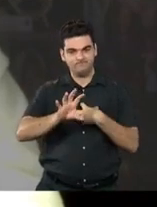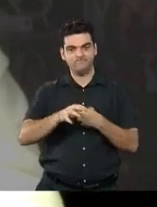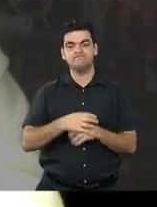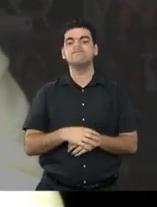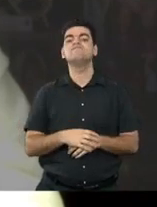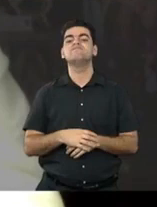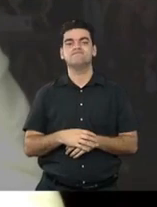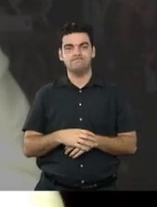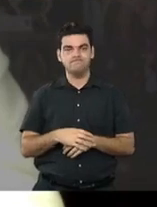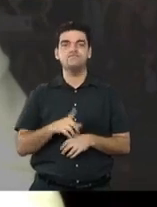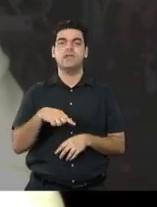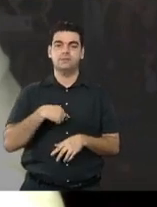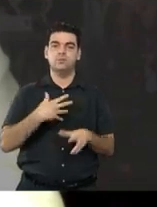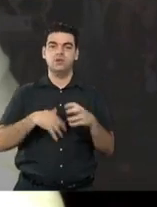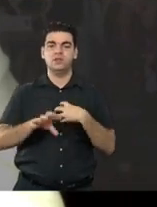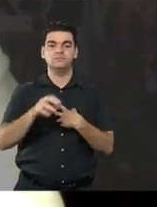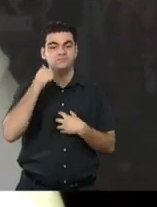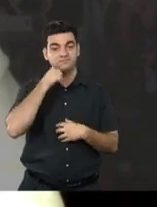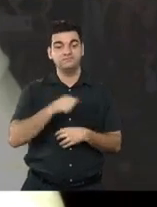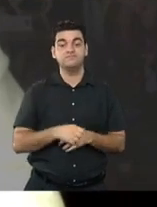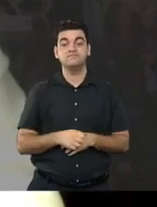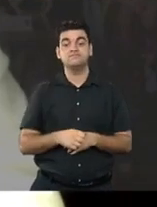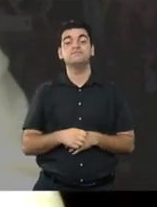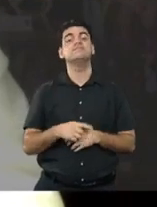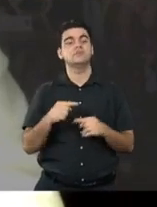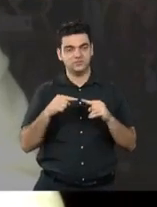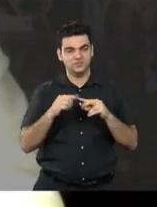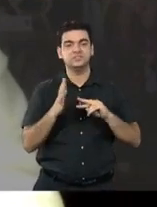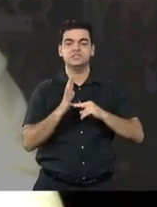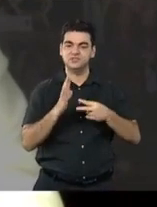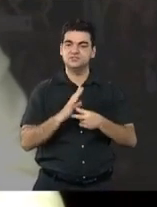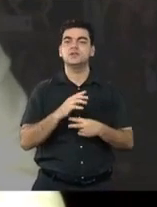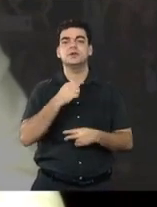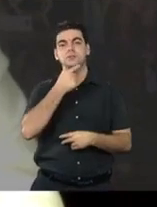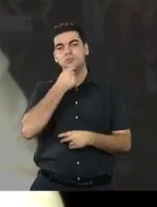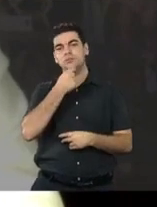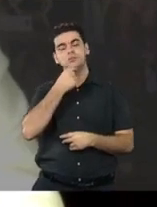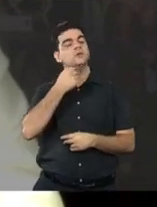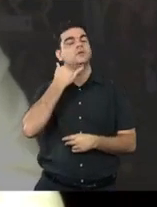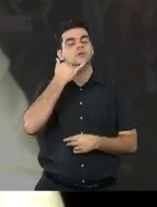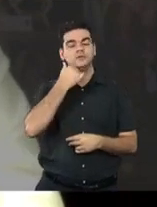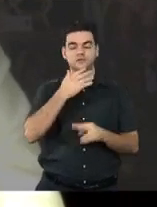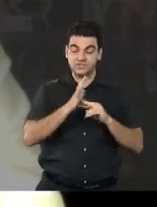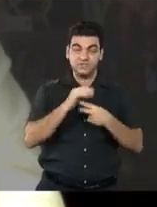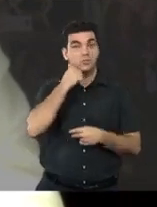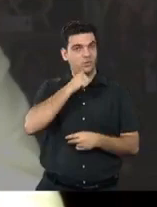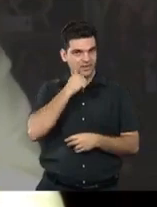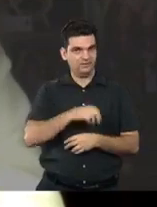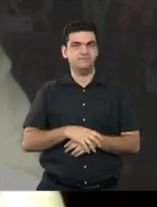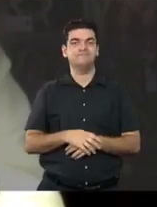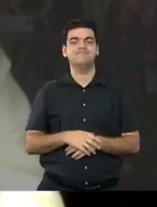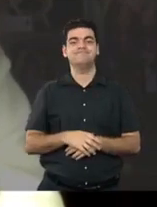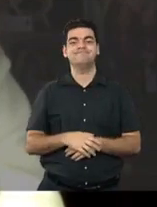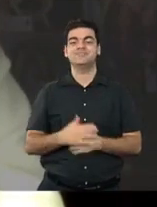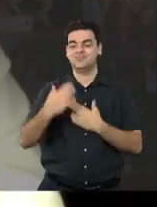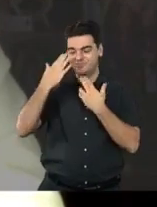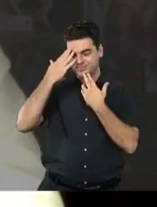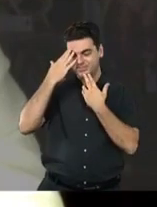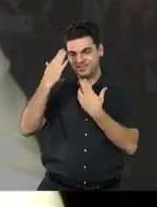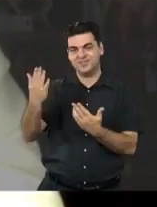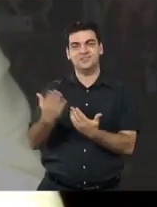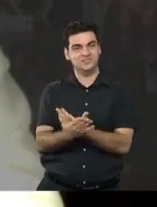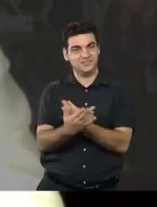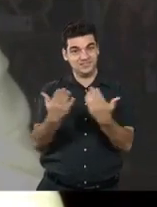se colocar no lugar do outro, isso é muito feminino, isso é muito feminino. Então, eu queria agradecer, não só por vocês,